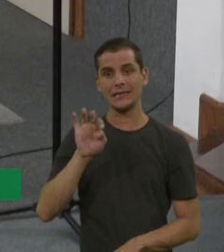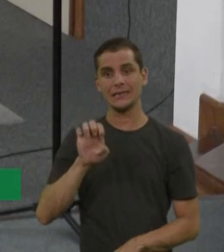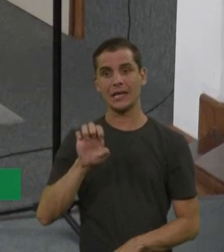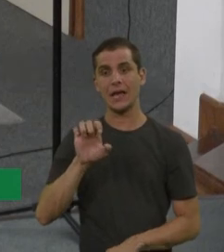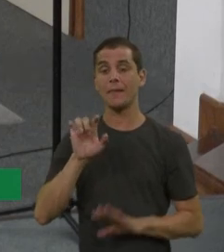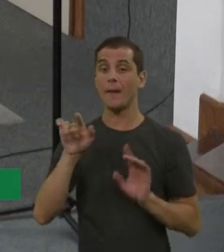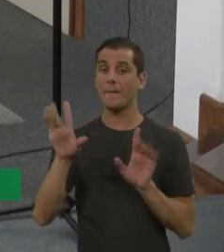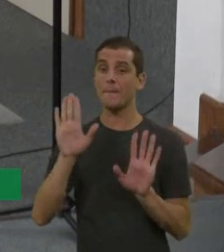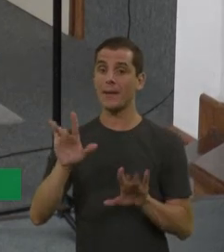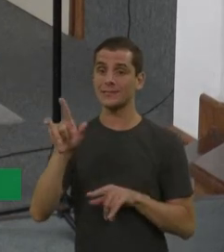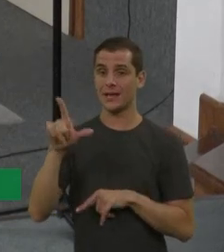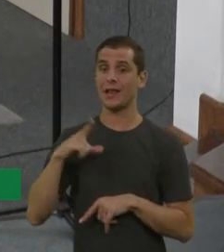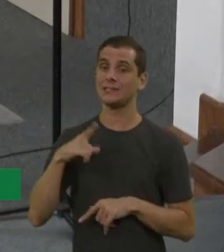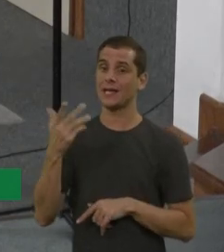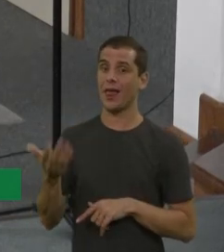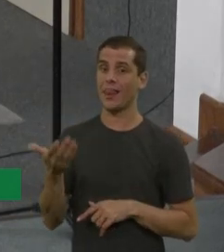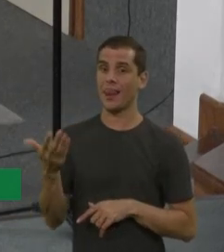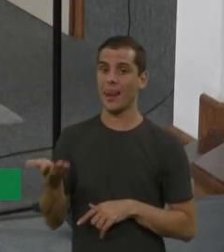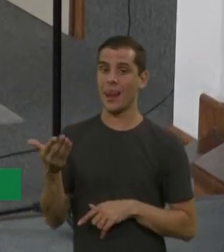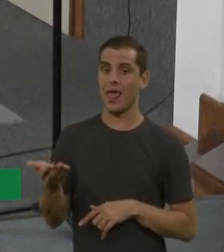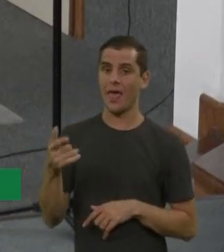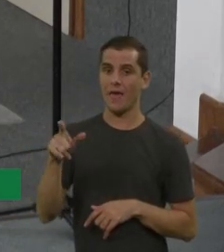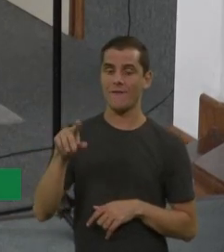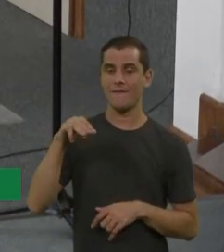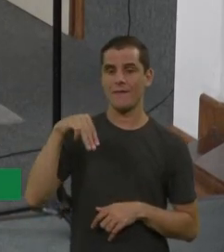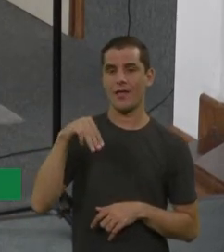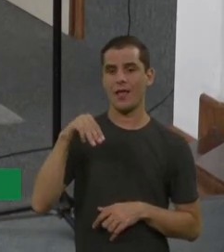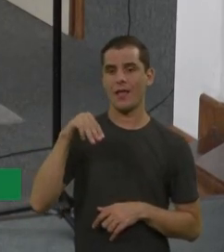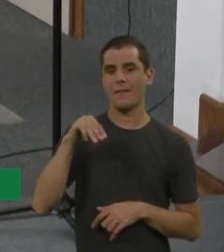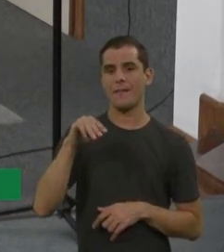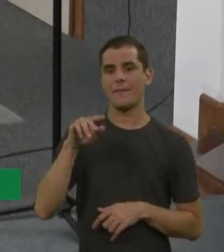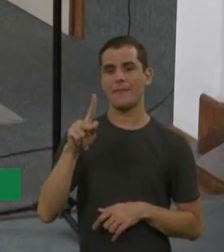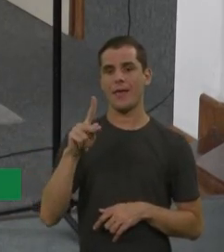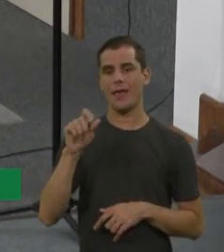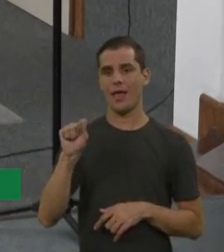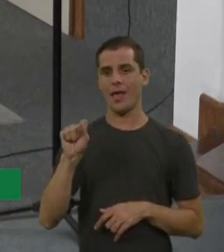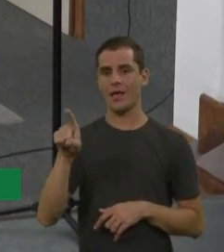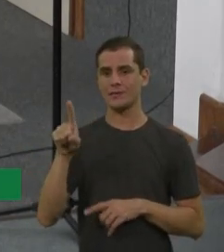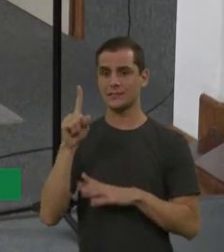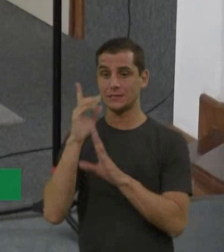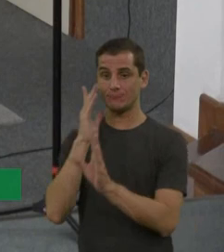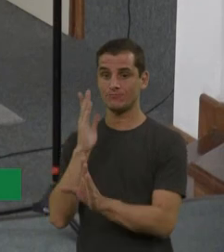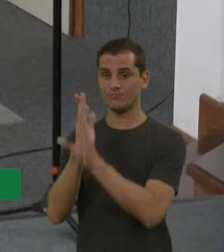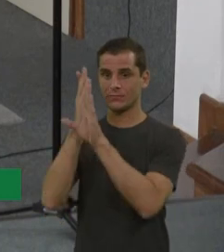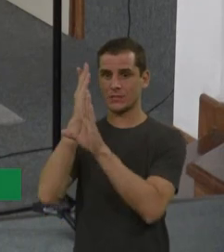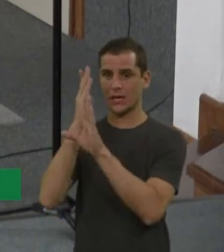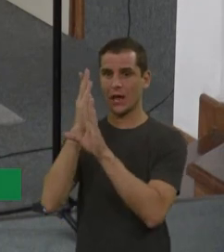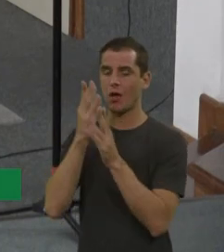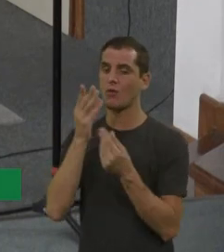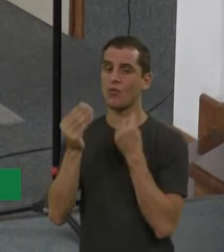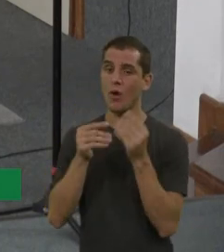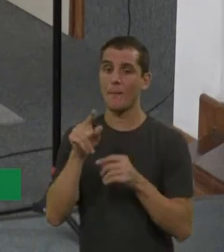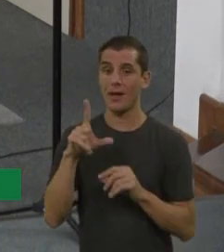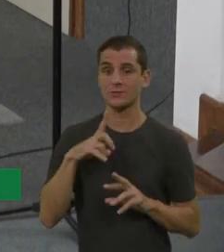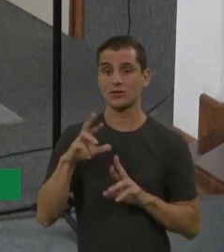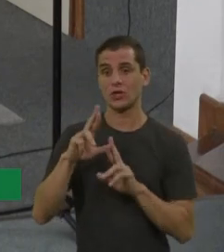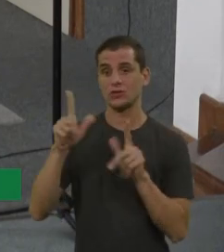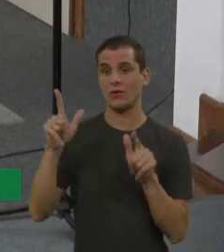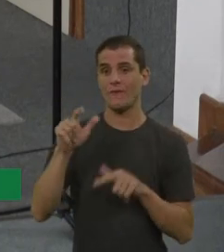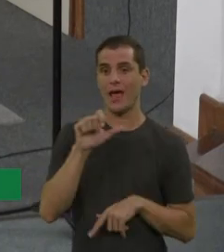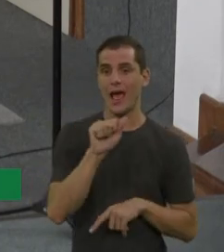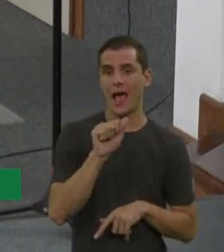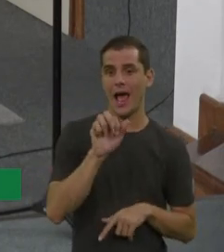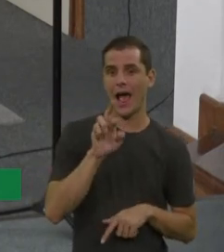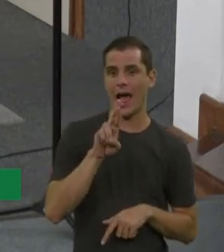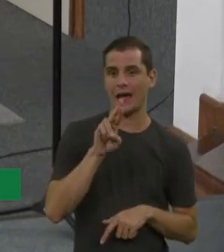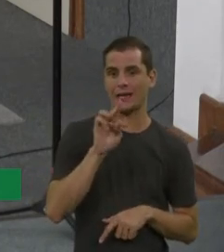leve, né? Então, muitos... Alguns artigos sugerem essa questão do diagnóstico diferencial com artrite, com artrose, né? Ela não